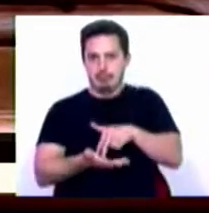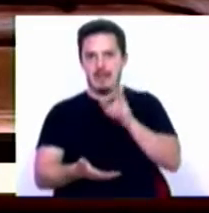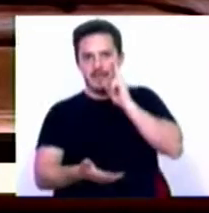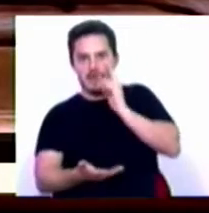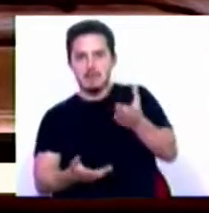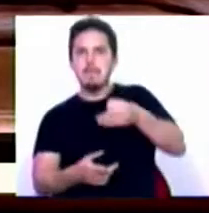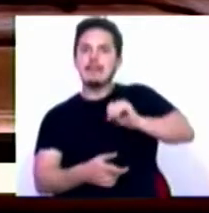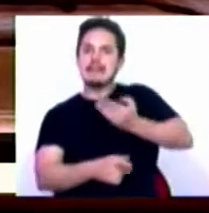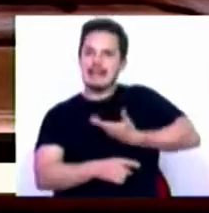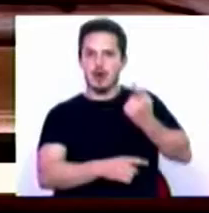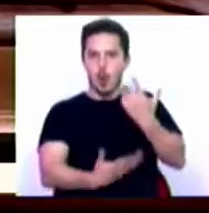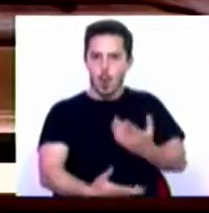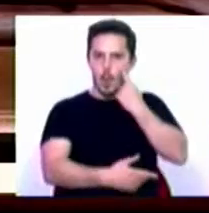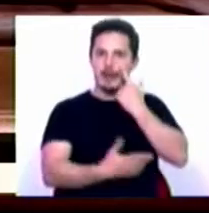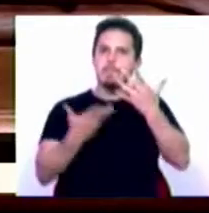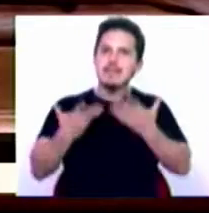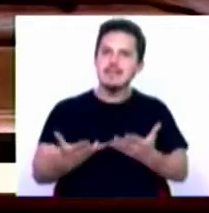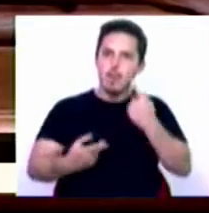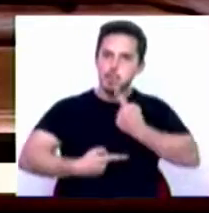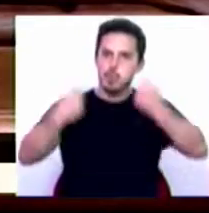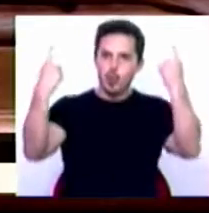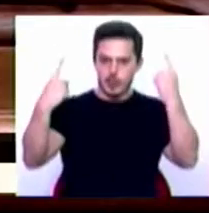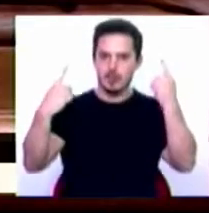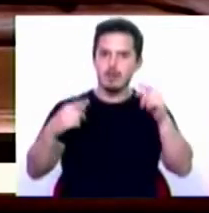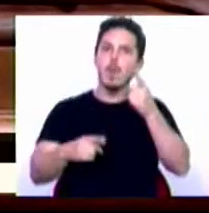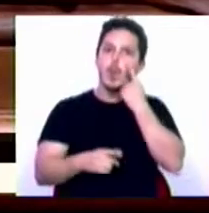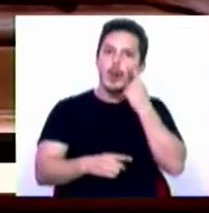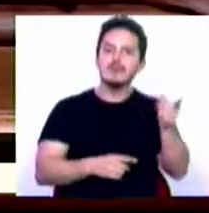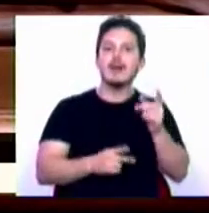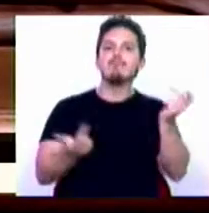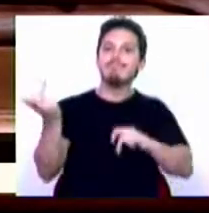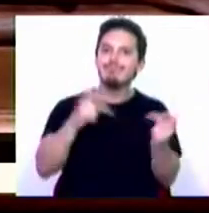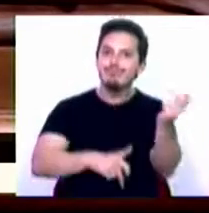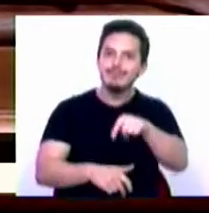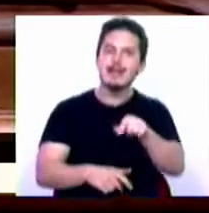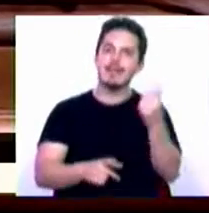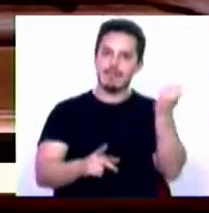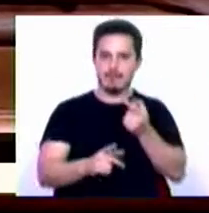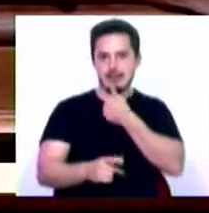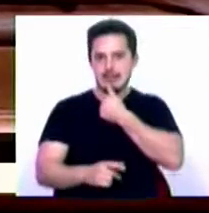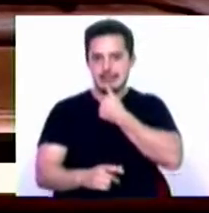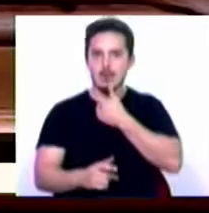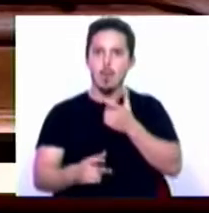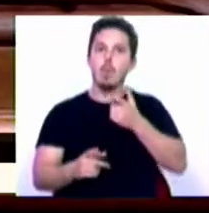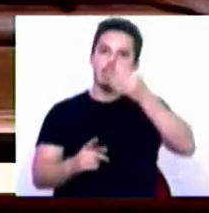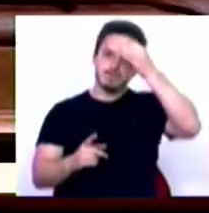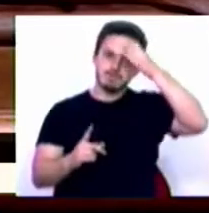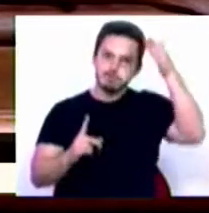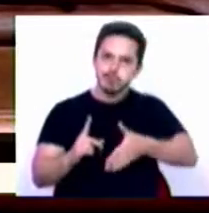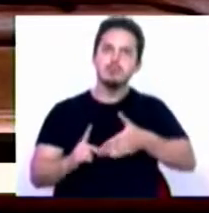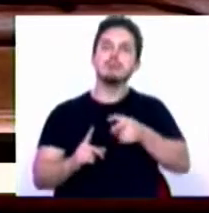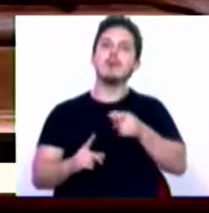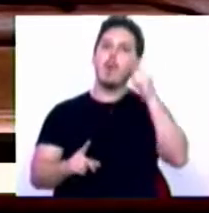PSD reconhece agora a pressão pública do momento, que reconhece que as circunstâncias impunham que as decisões fossem céleres para que